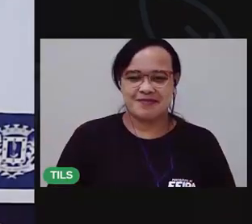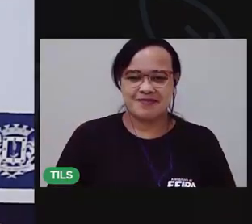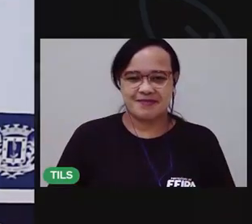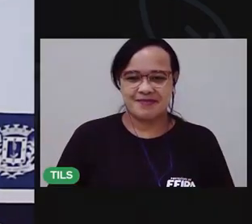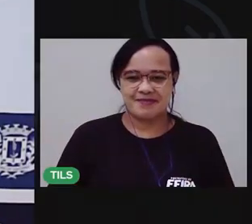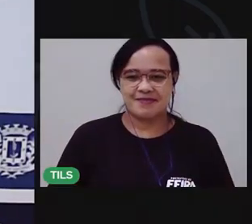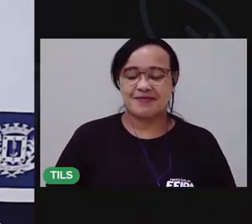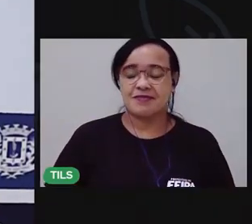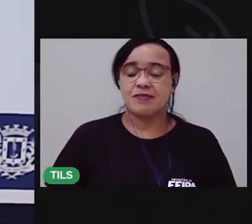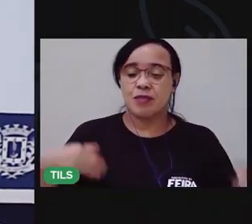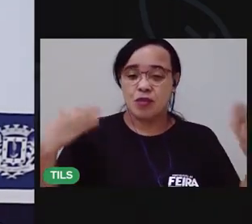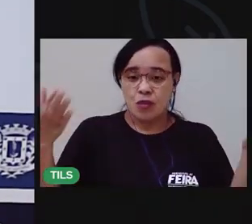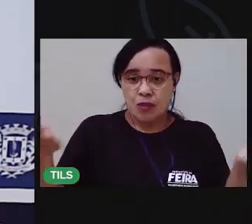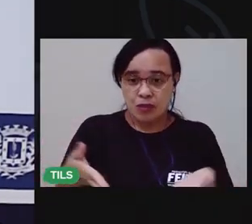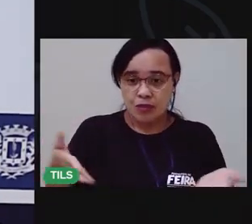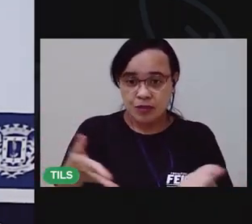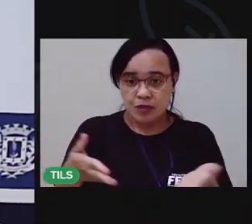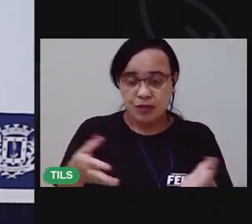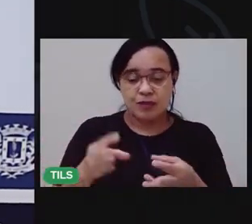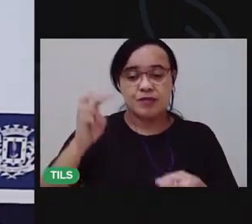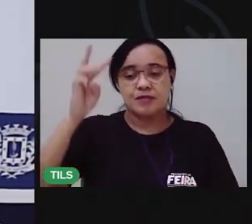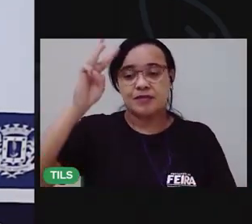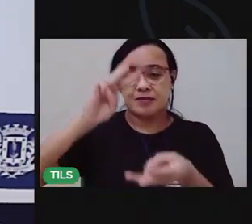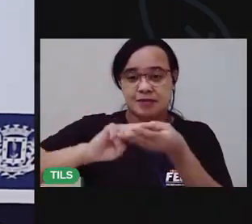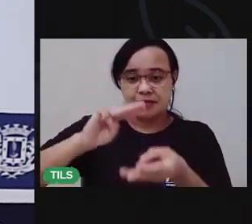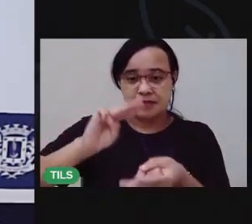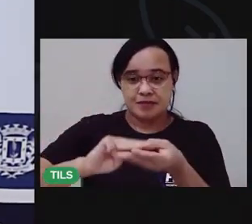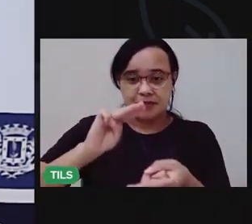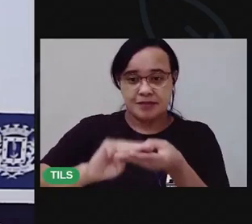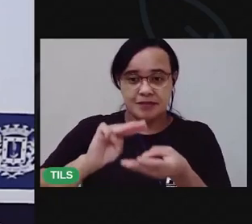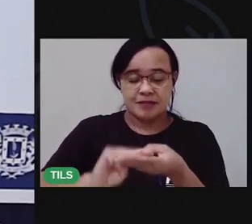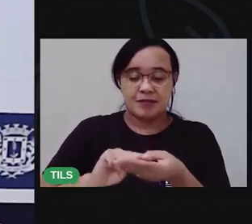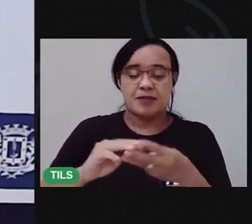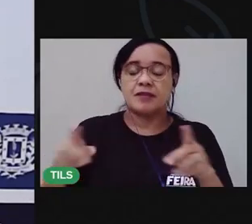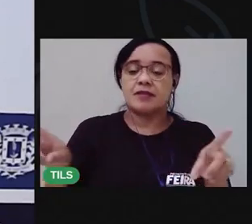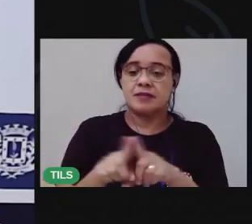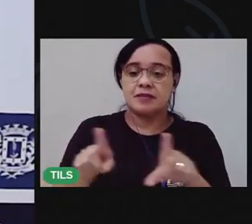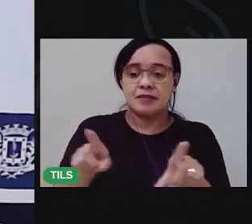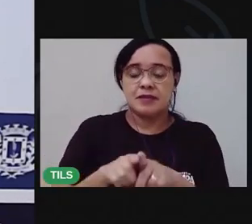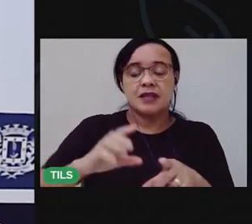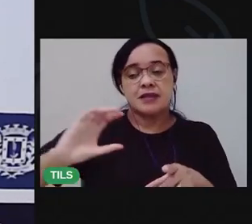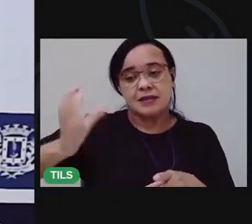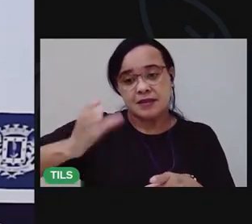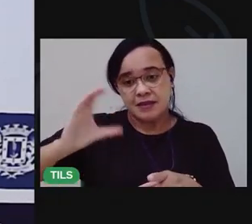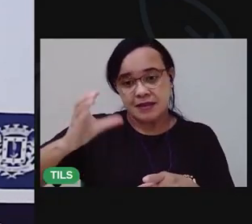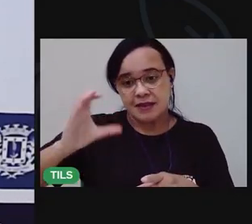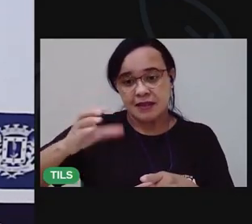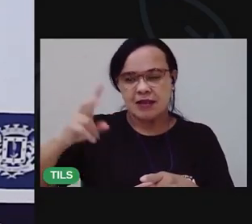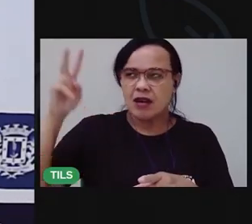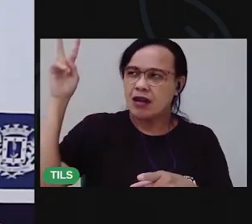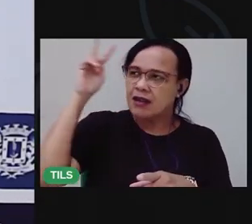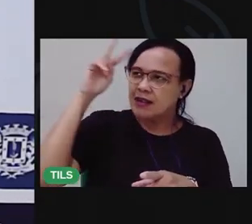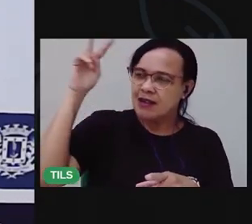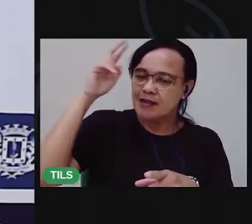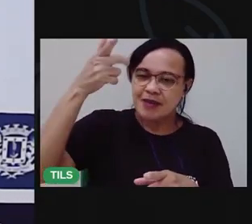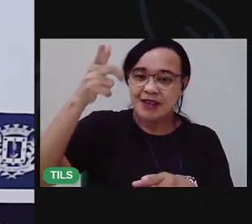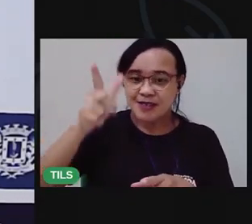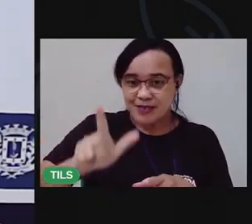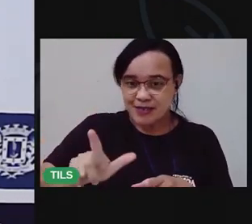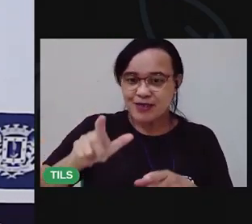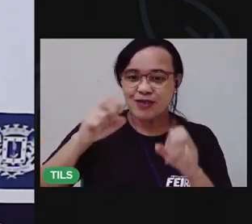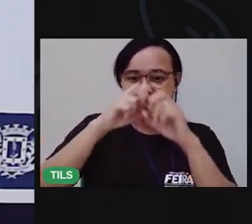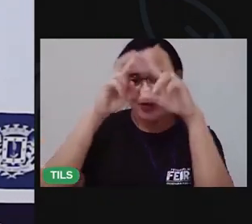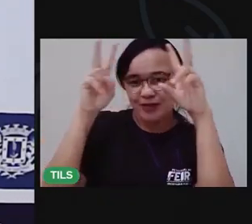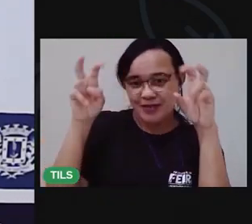Na aula de hoje de Matemática e Ciências da Natureza, a gente vai relembrar aquele assunto que a gente